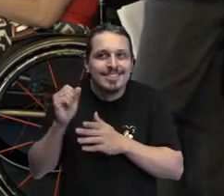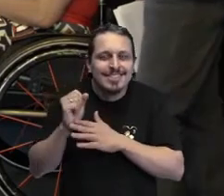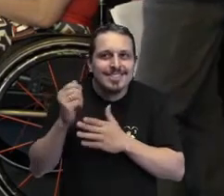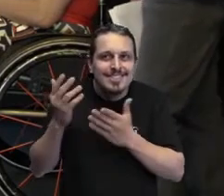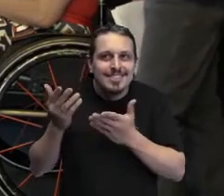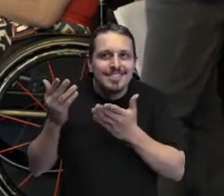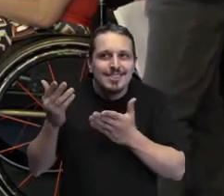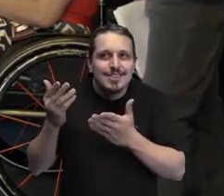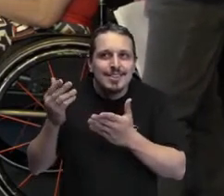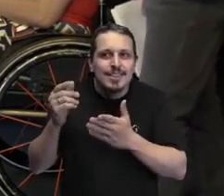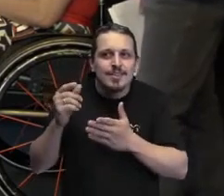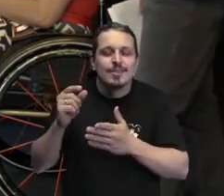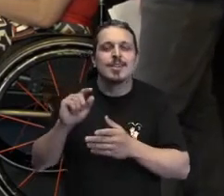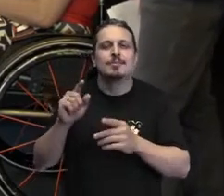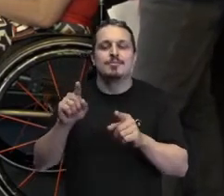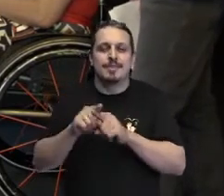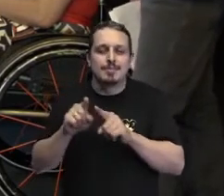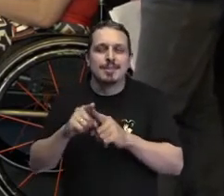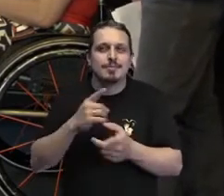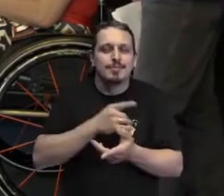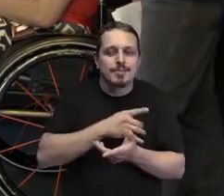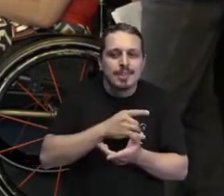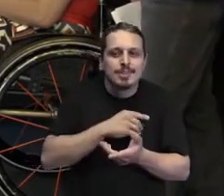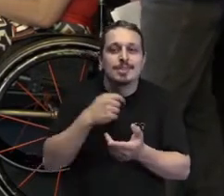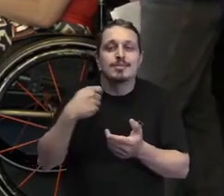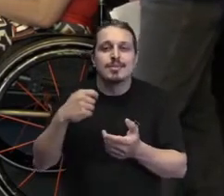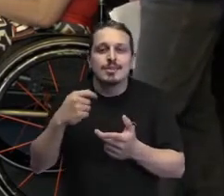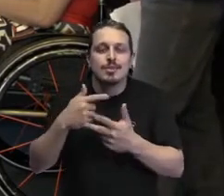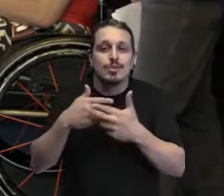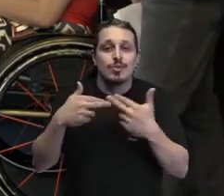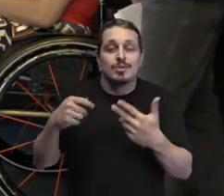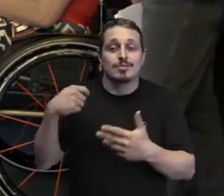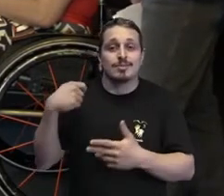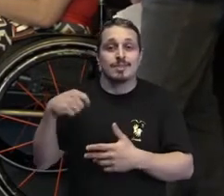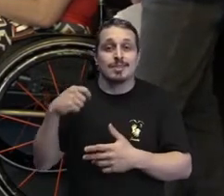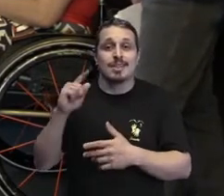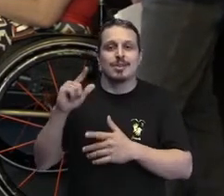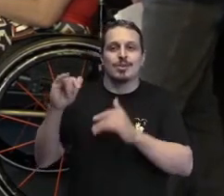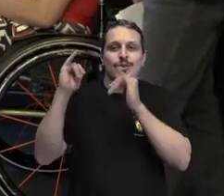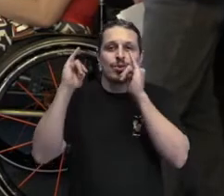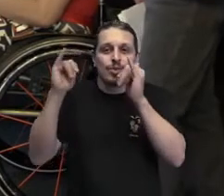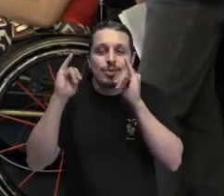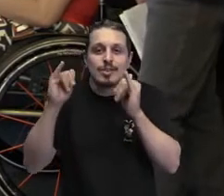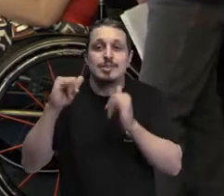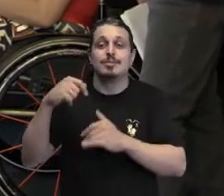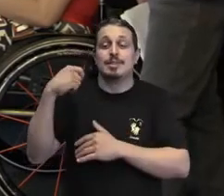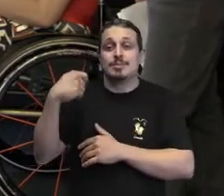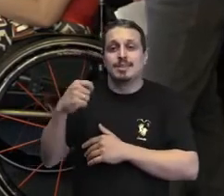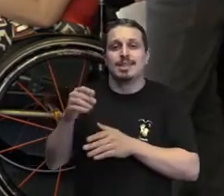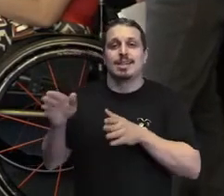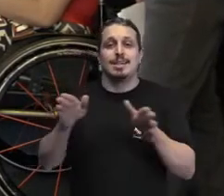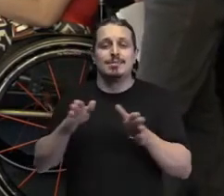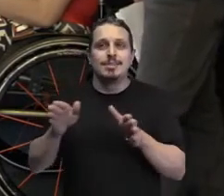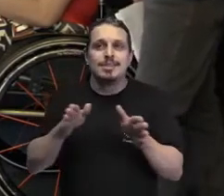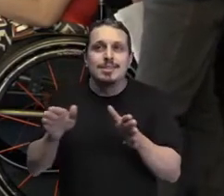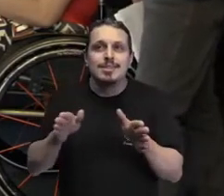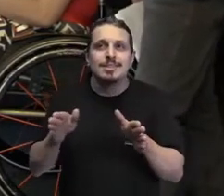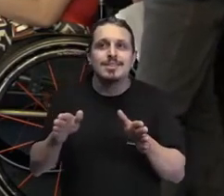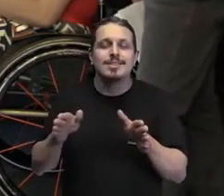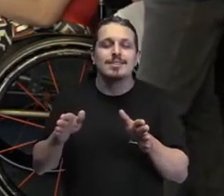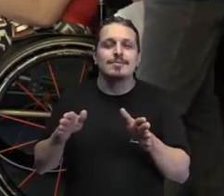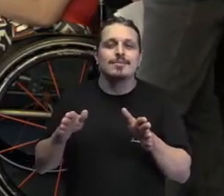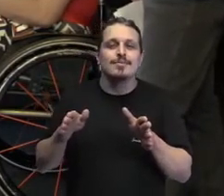ô motorista, eu preciso ter essa acessibilidade, né? Perfeito, Samuel.